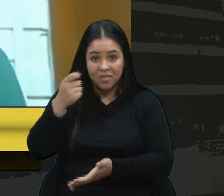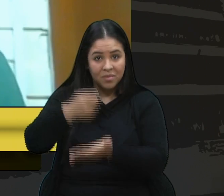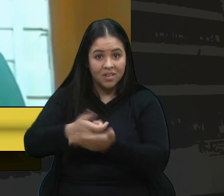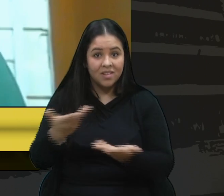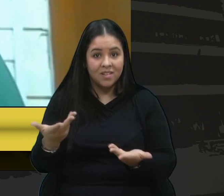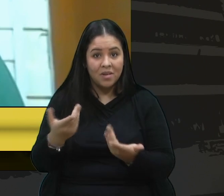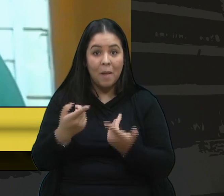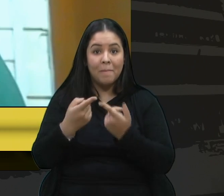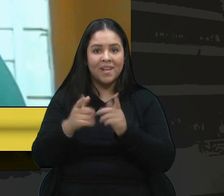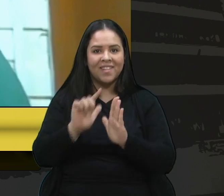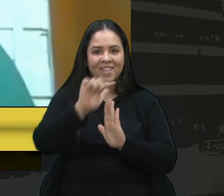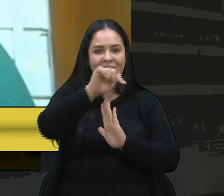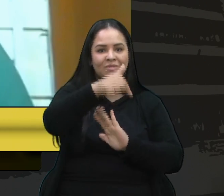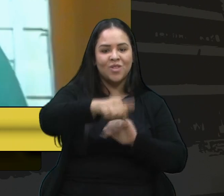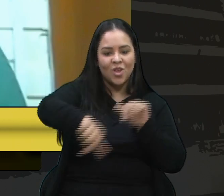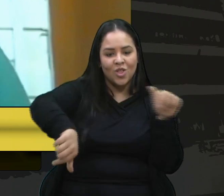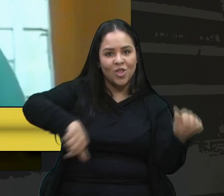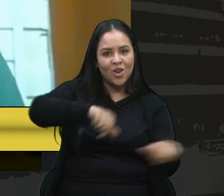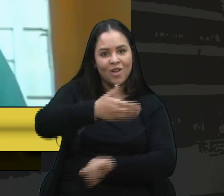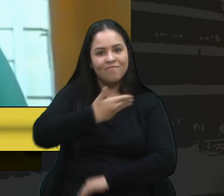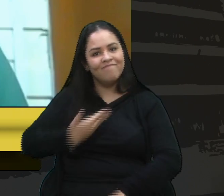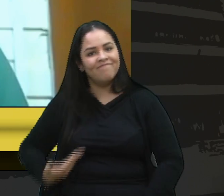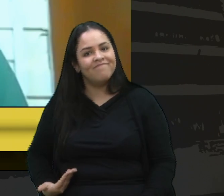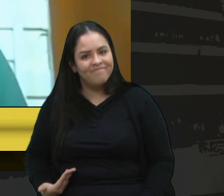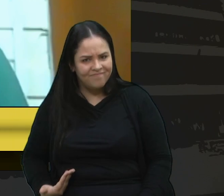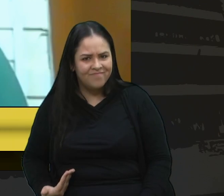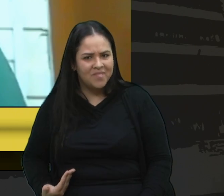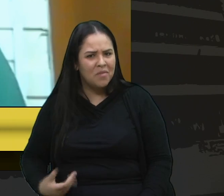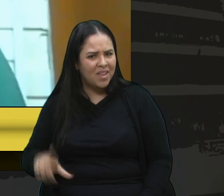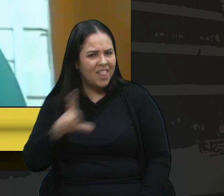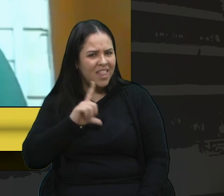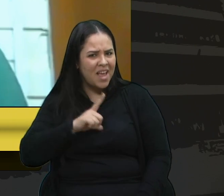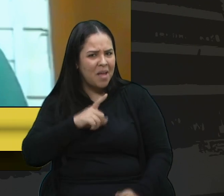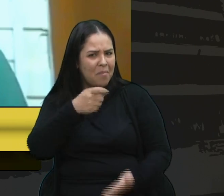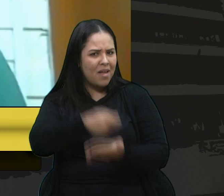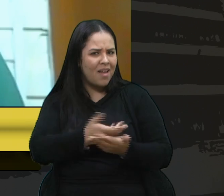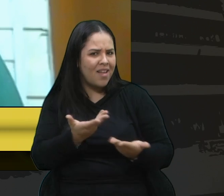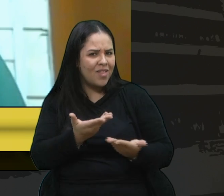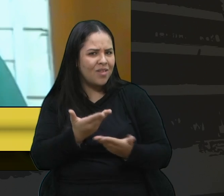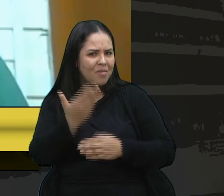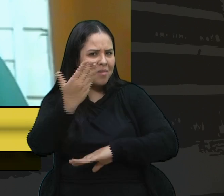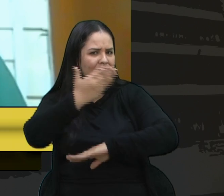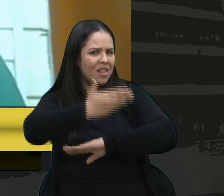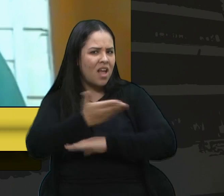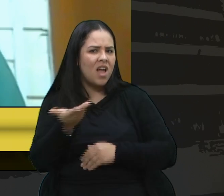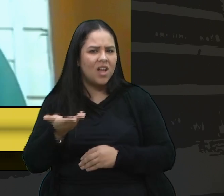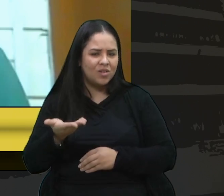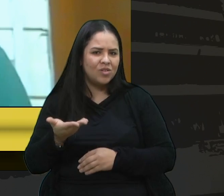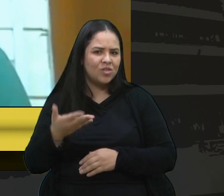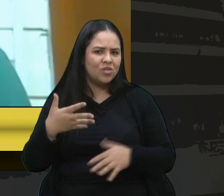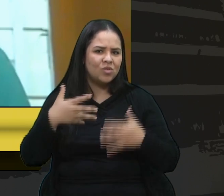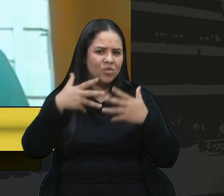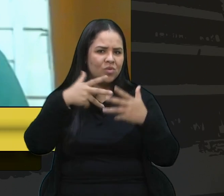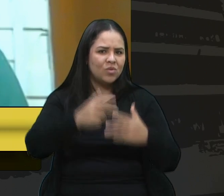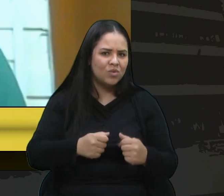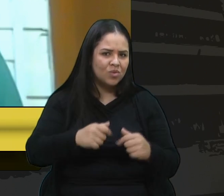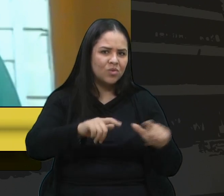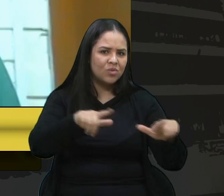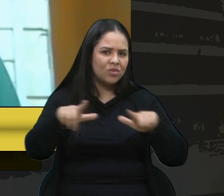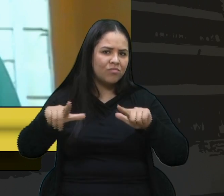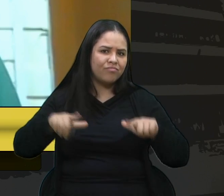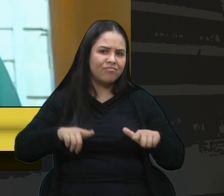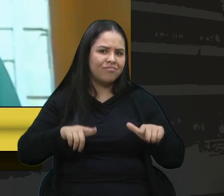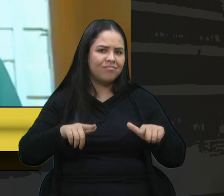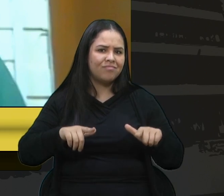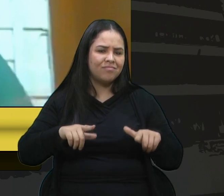mas depois quando trocar o governador haverá cobrança de pedágio, estarão todas as praças ali e aí